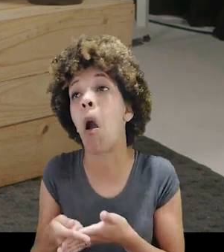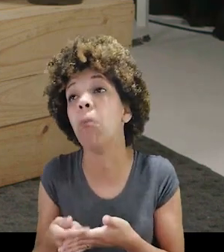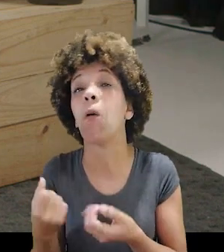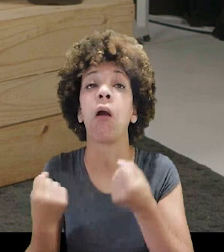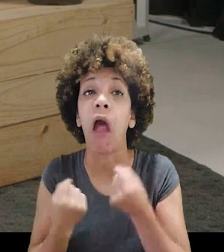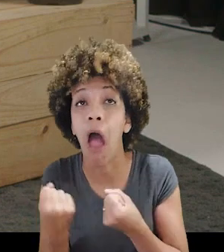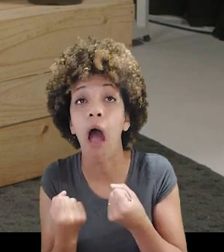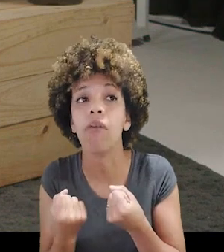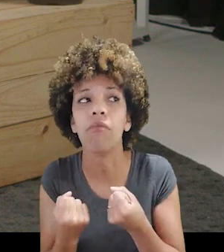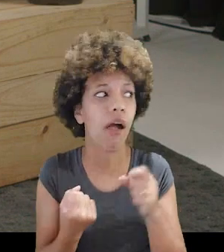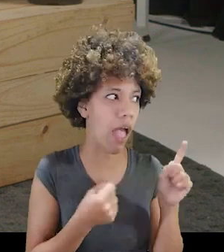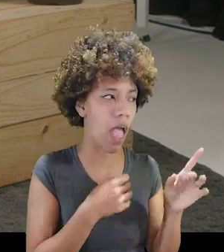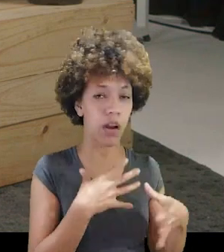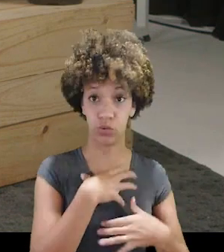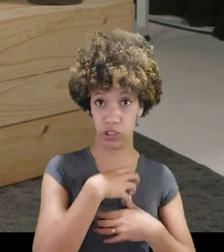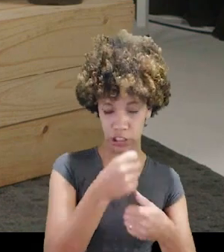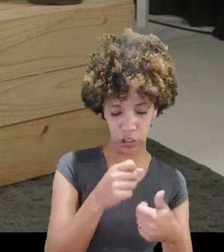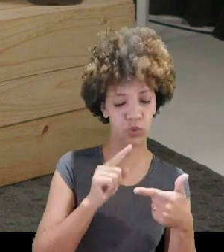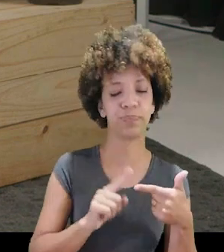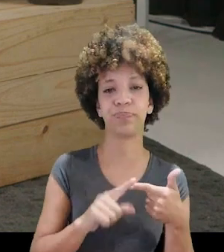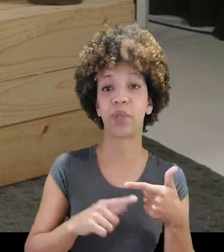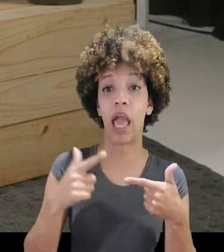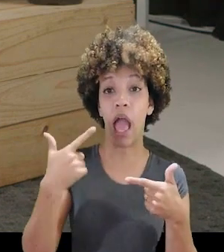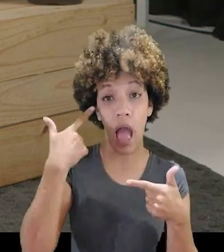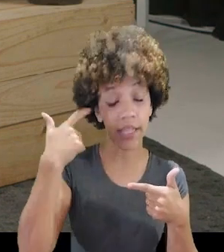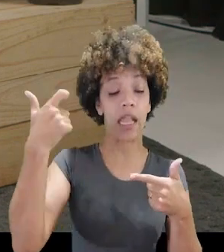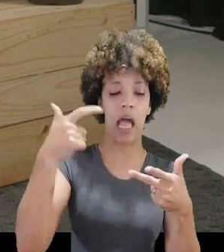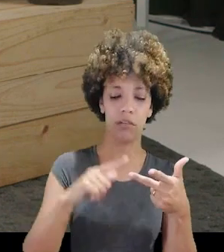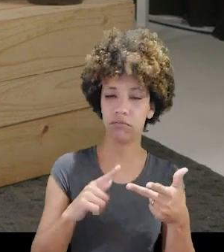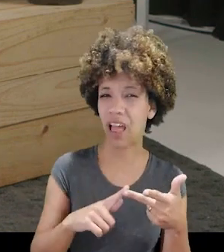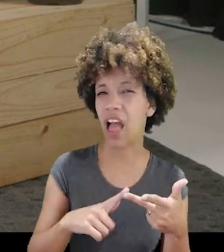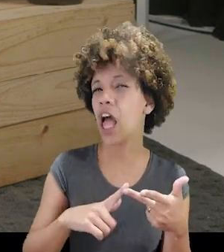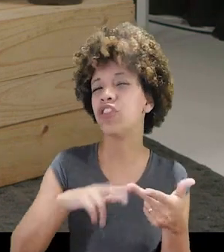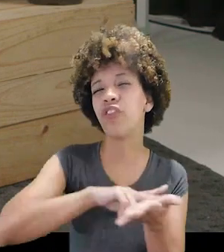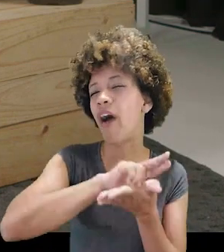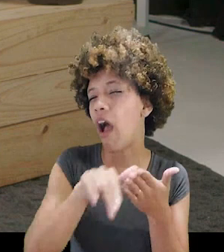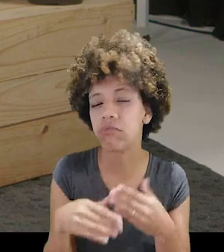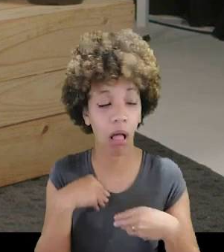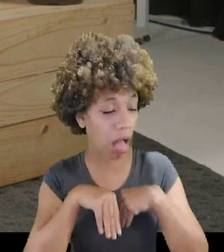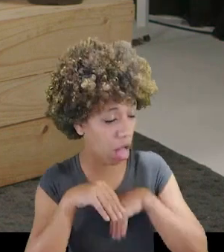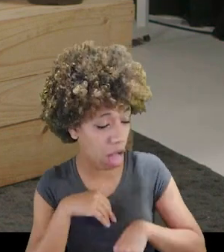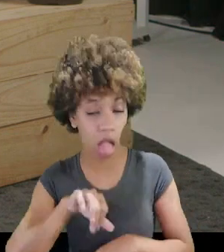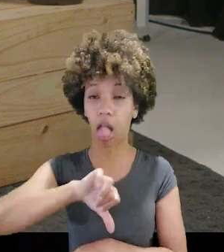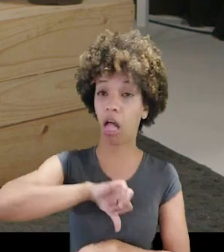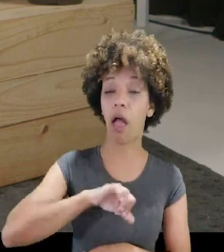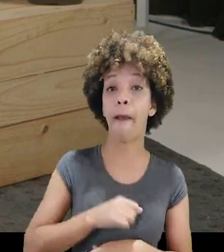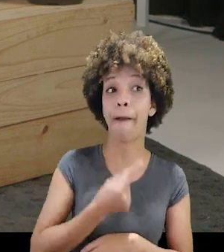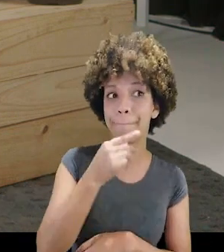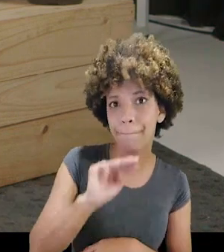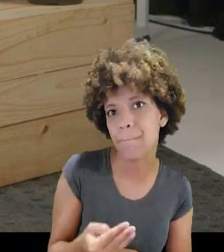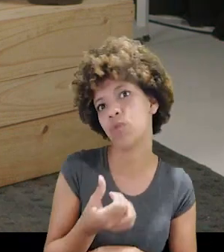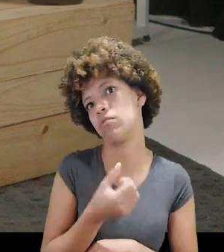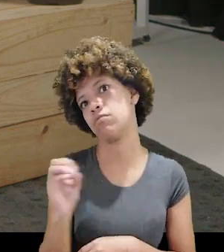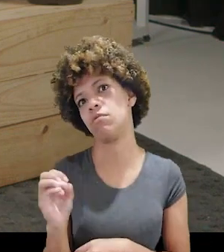um carro. Ela pega do suicídio, do assassinato, da merda, da melancolia. São 1.600